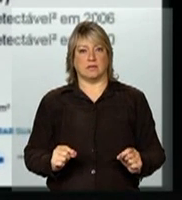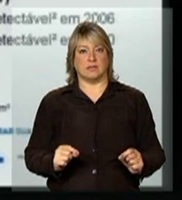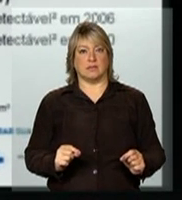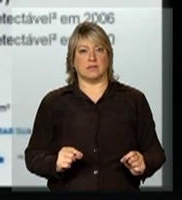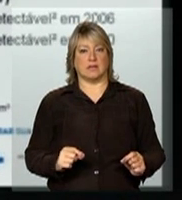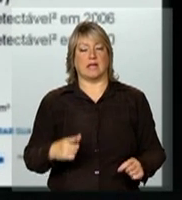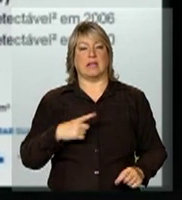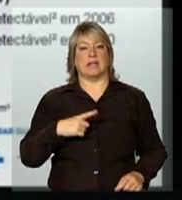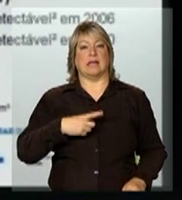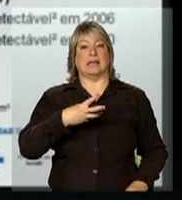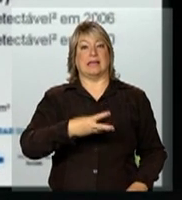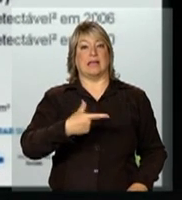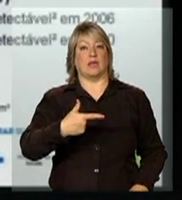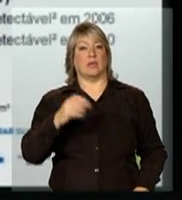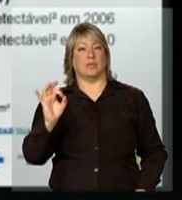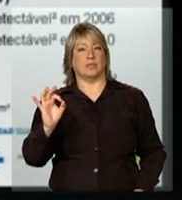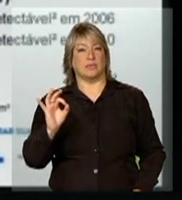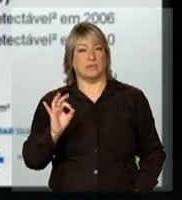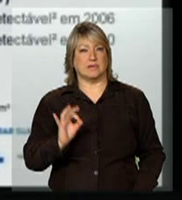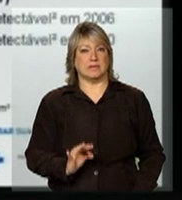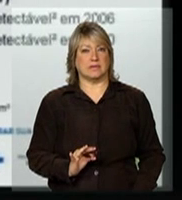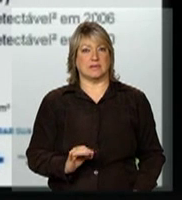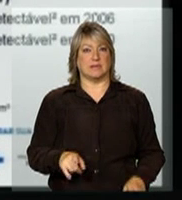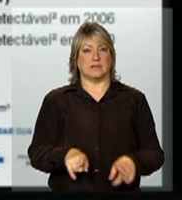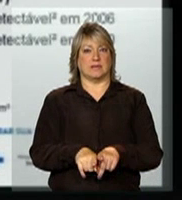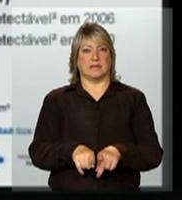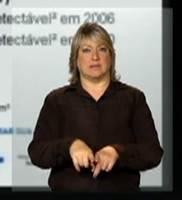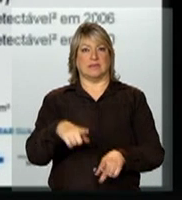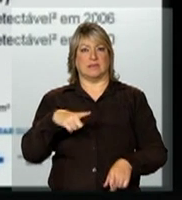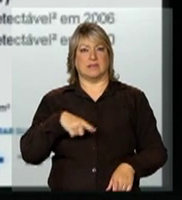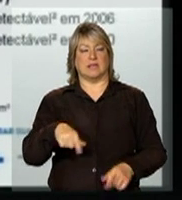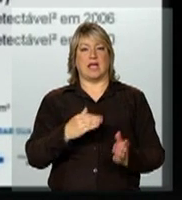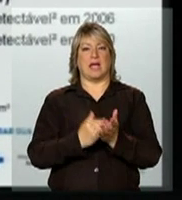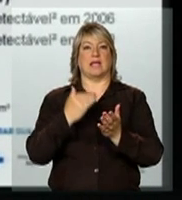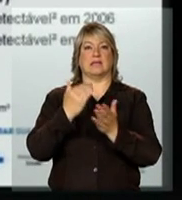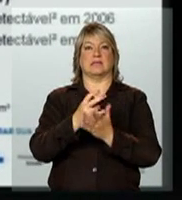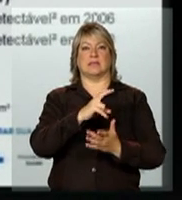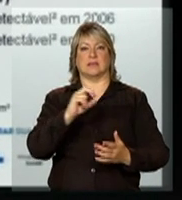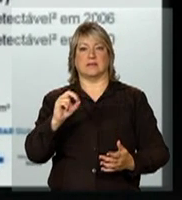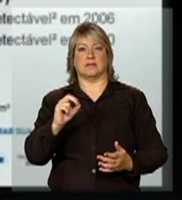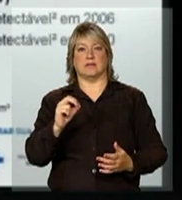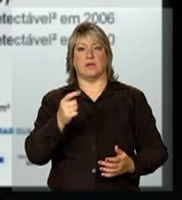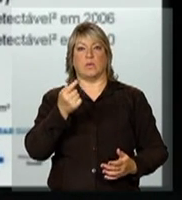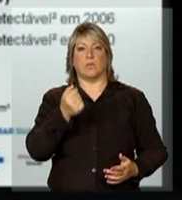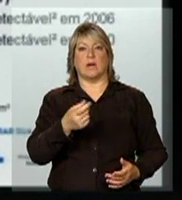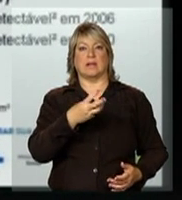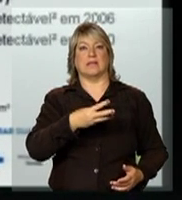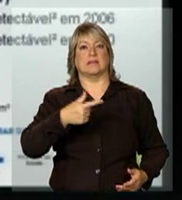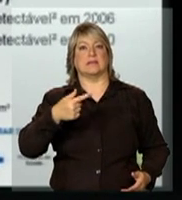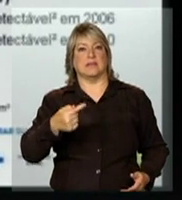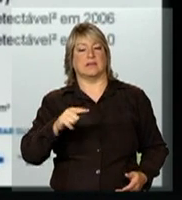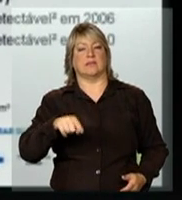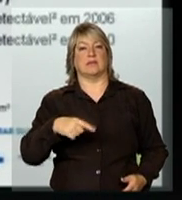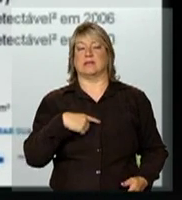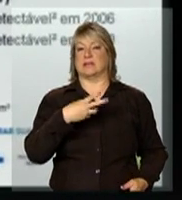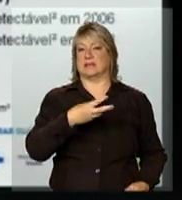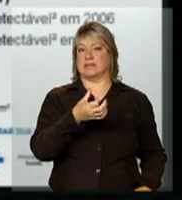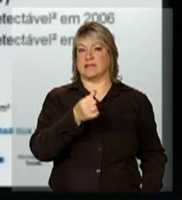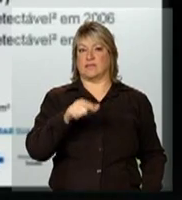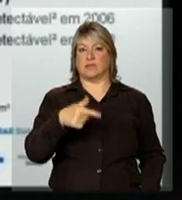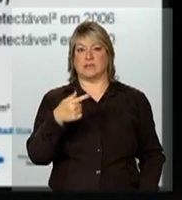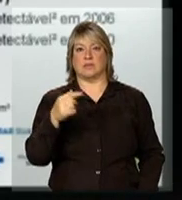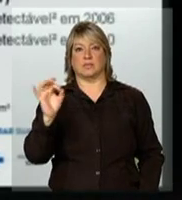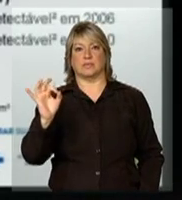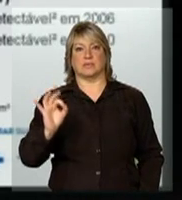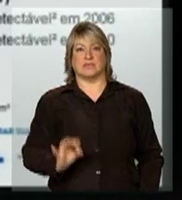de 32% só com células CD4 acima de 500 para quase 37%, 36,7%.